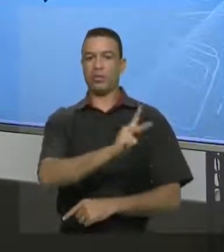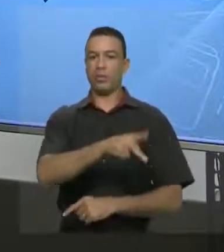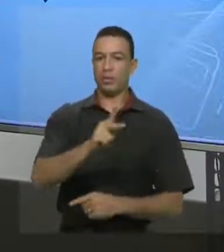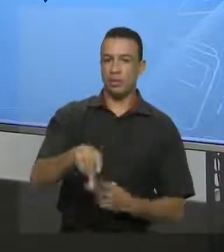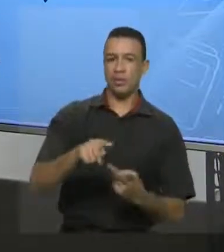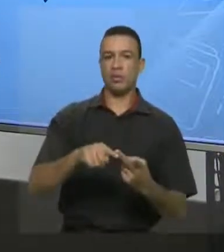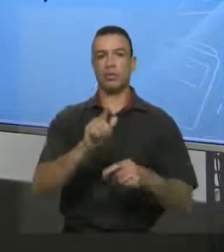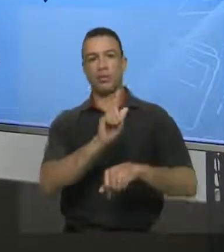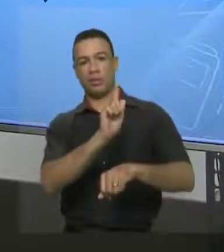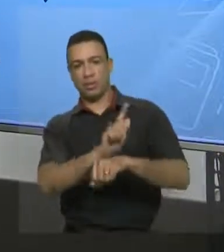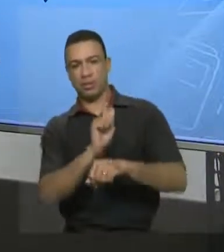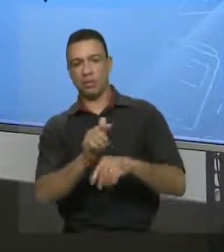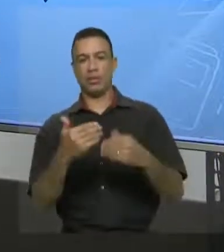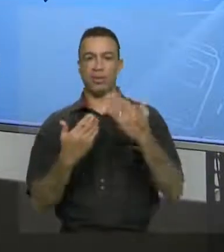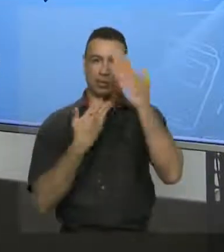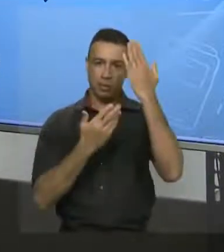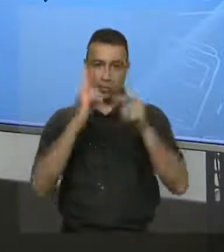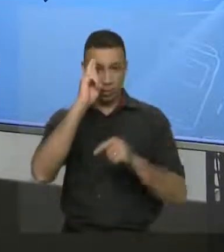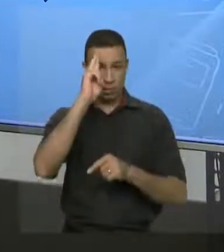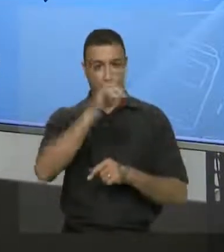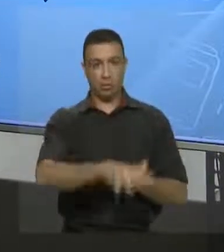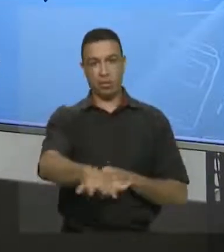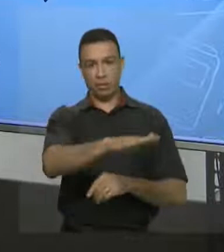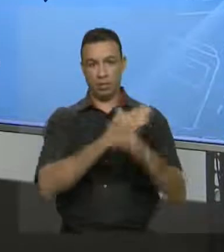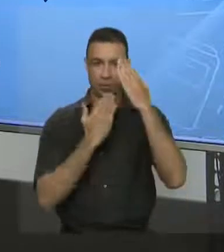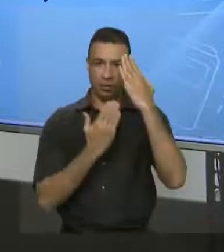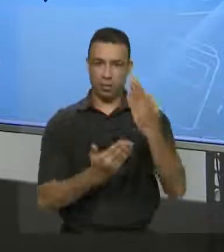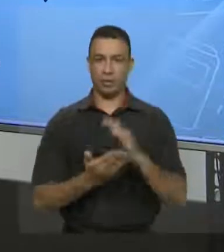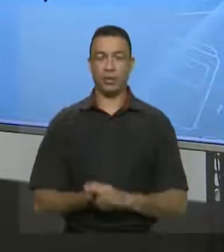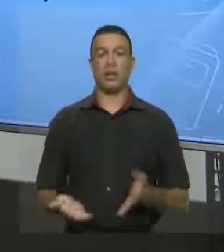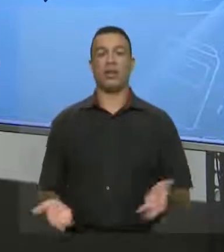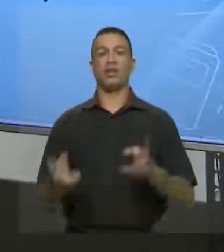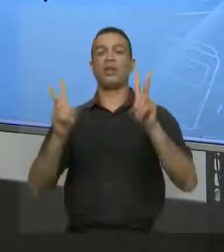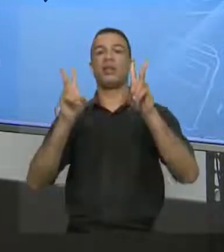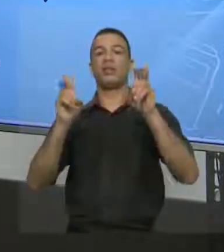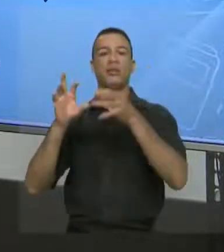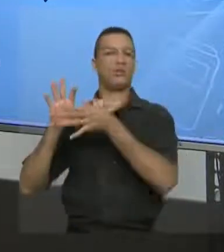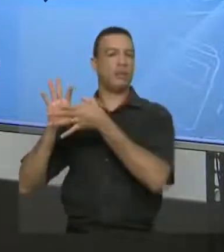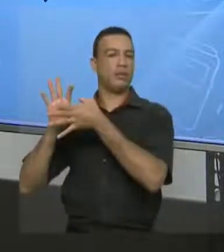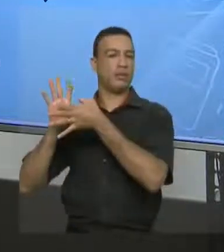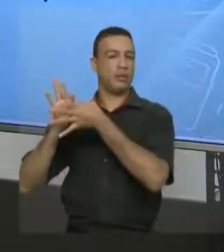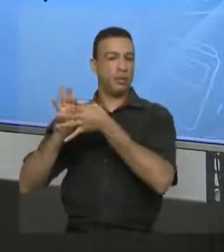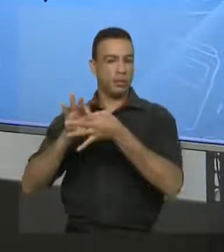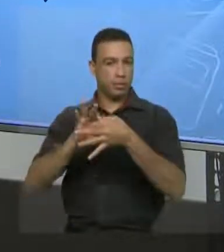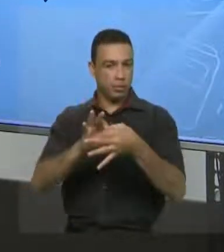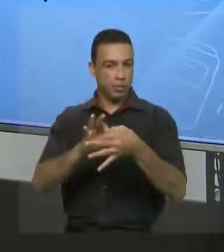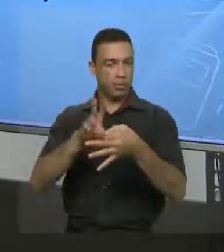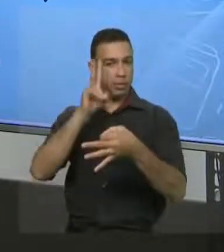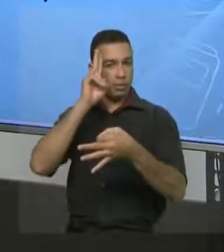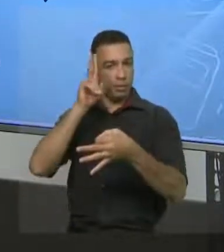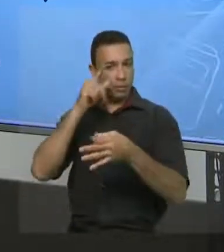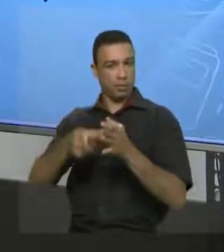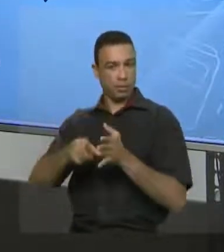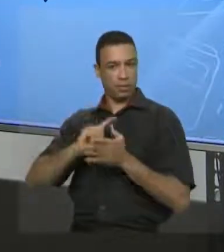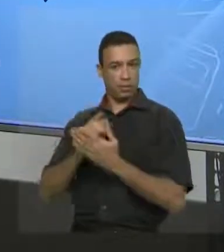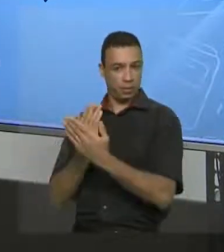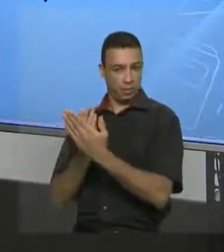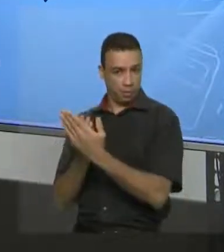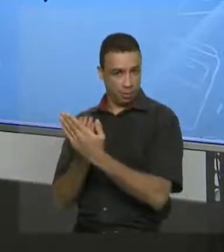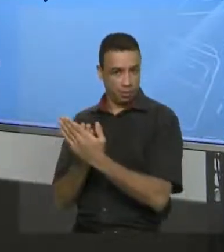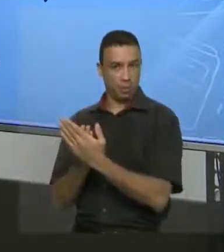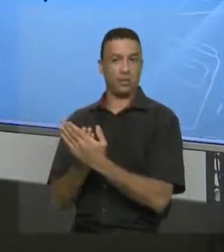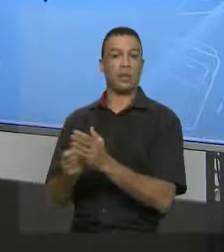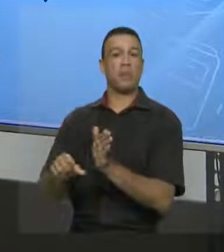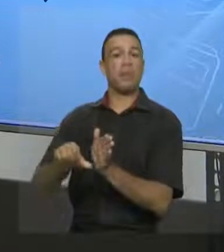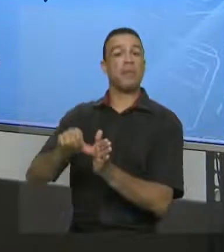tá bom? Então vamos lá, hoje nós vamos falar sobre coesão, vamos dar continuidade àquela nossa primeira aula. Na nossa